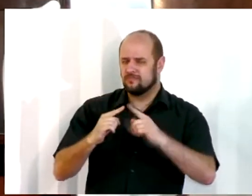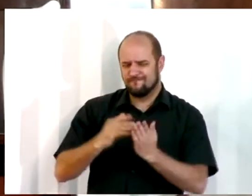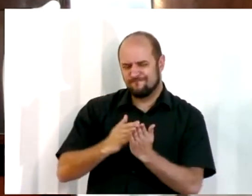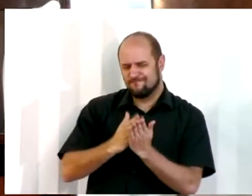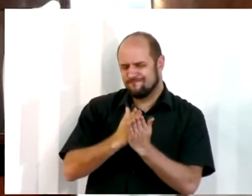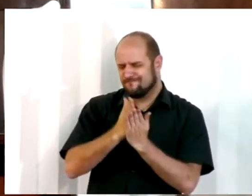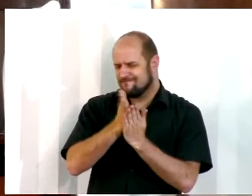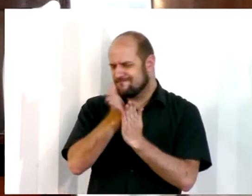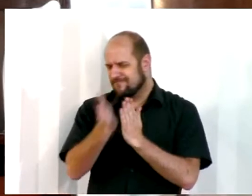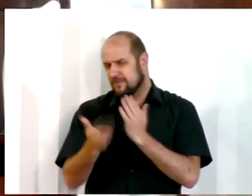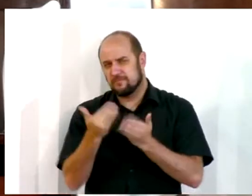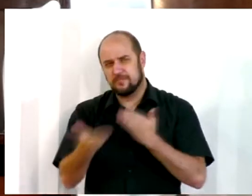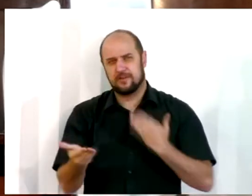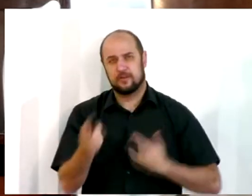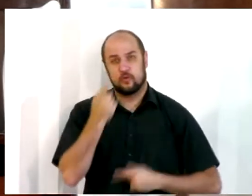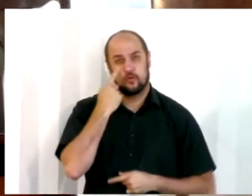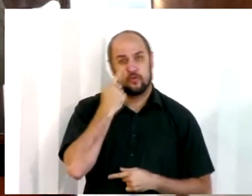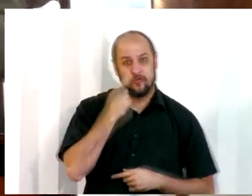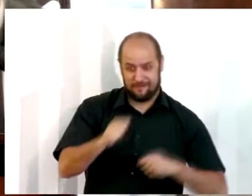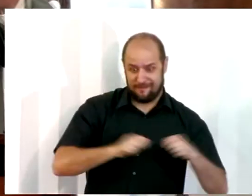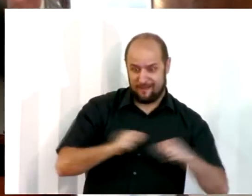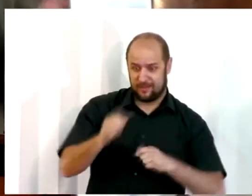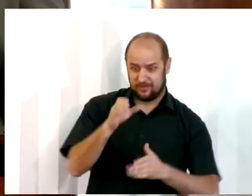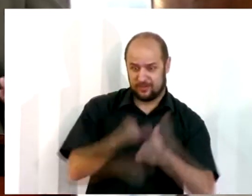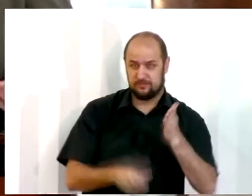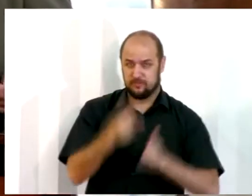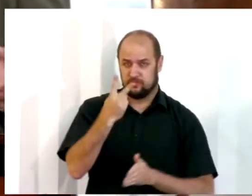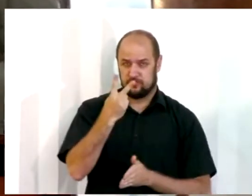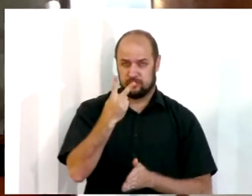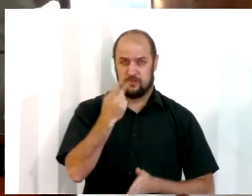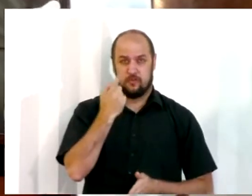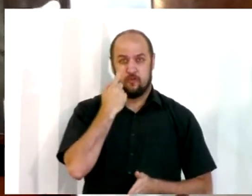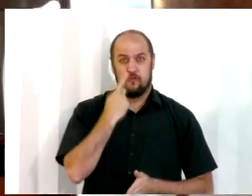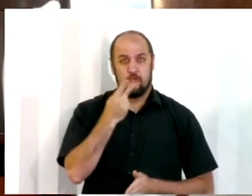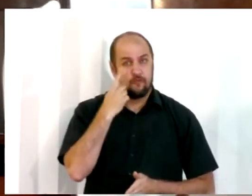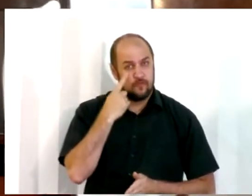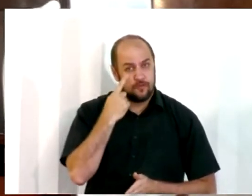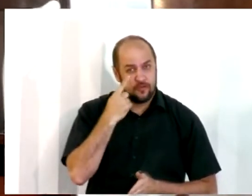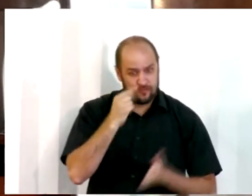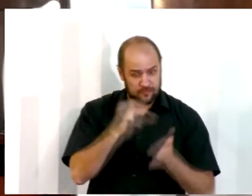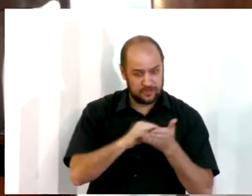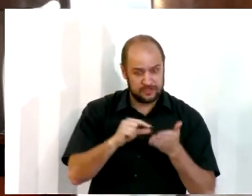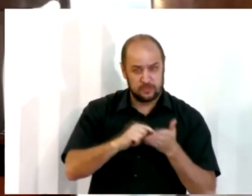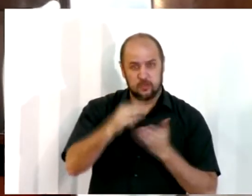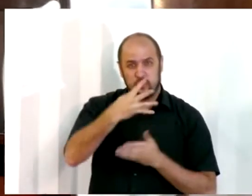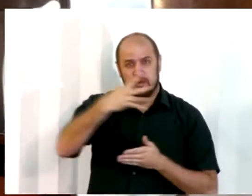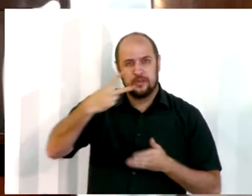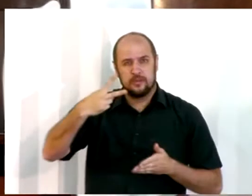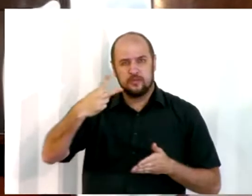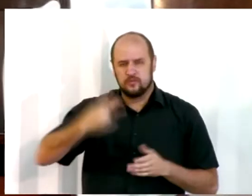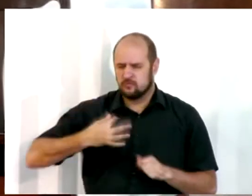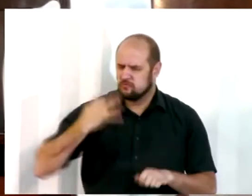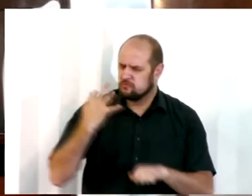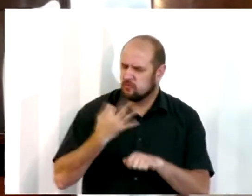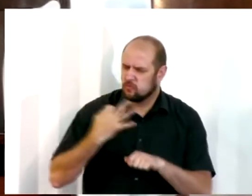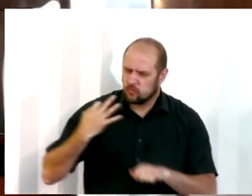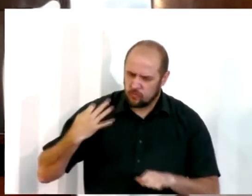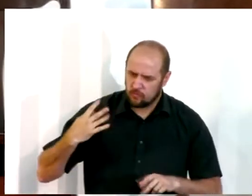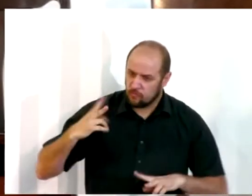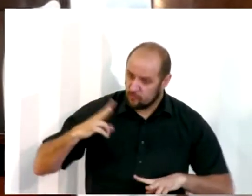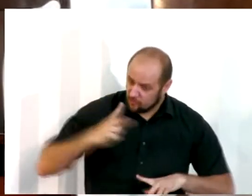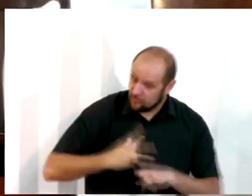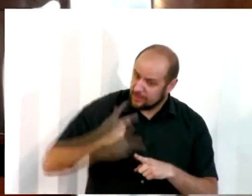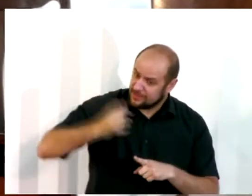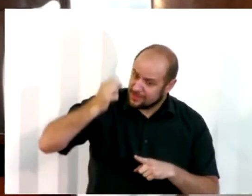Quando nós lemos Atos capítulo 2 e vemos aquela linda declaração lá no verso 42 e perseveravam na doutrina dos